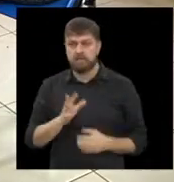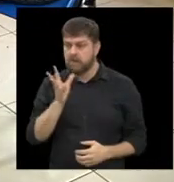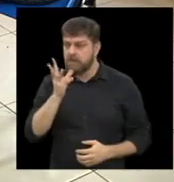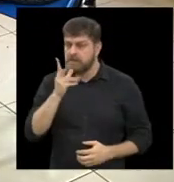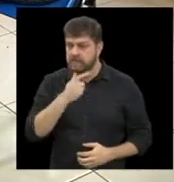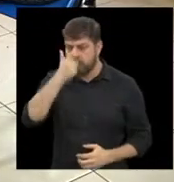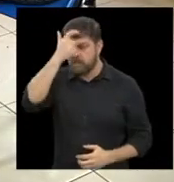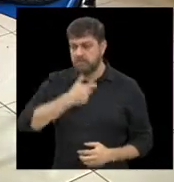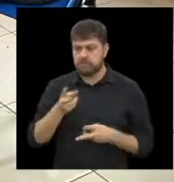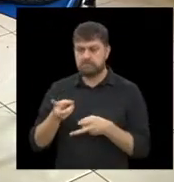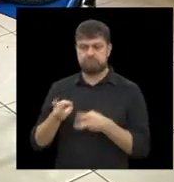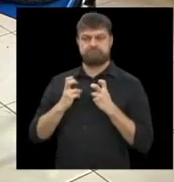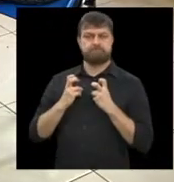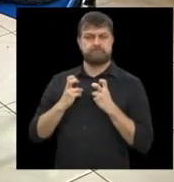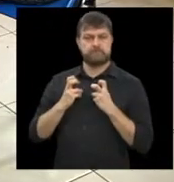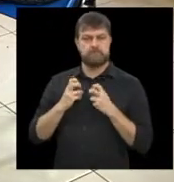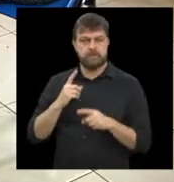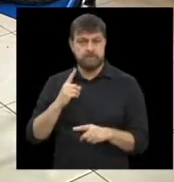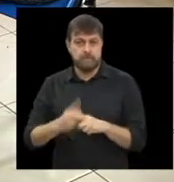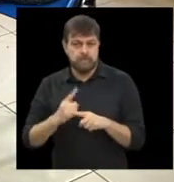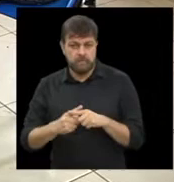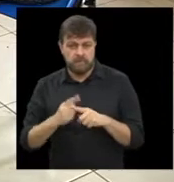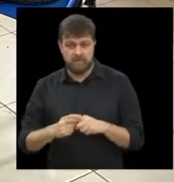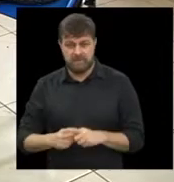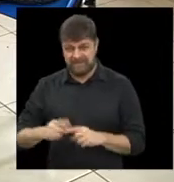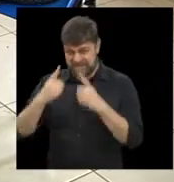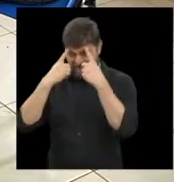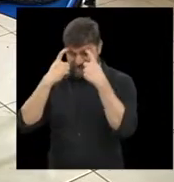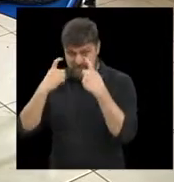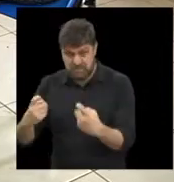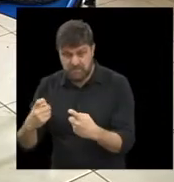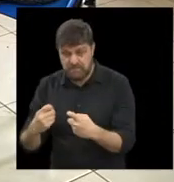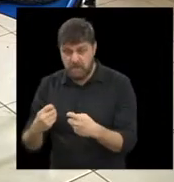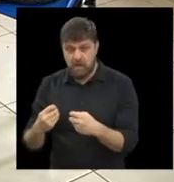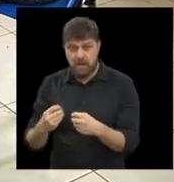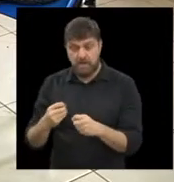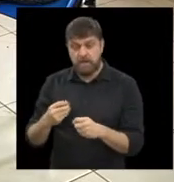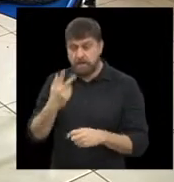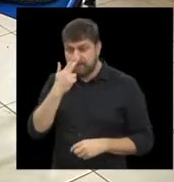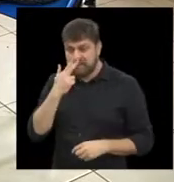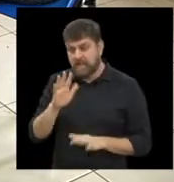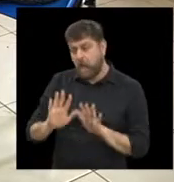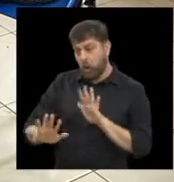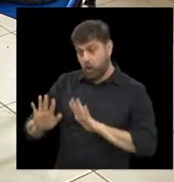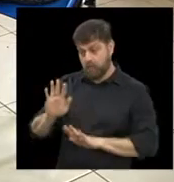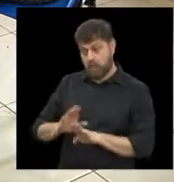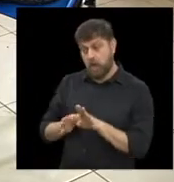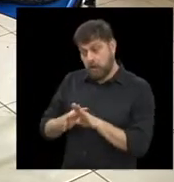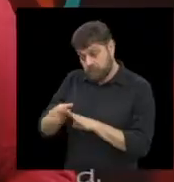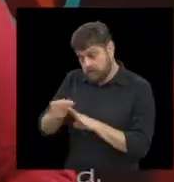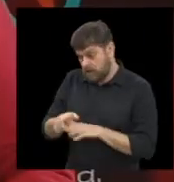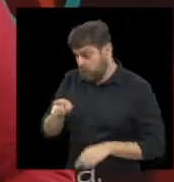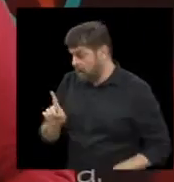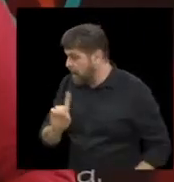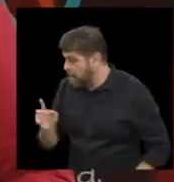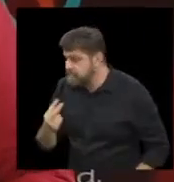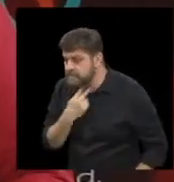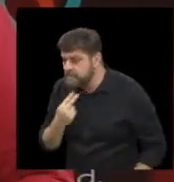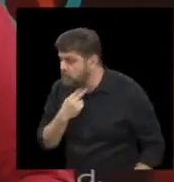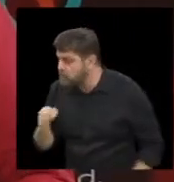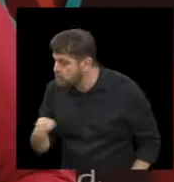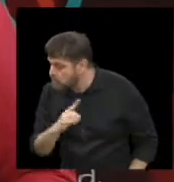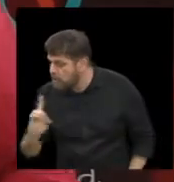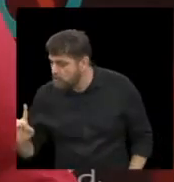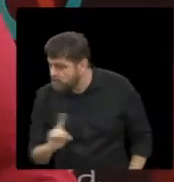assim, elas não percebem, porque essa violência, ela vem como um cuidado. Olha, eu não quero que você vá em um determinado